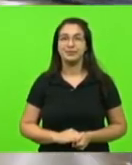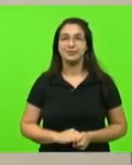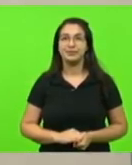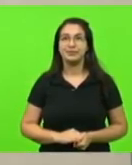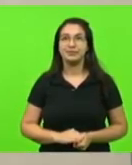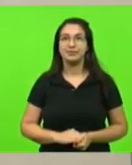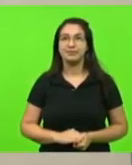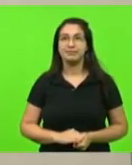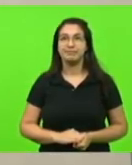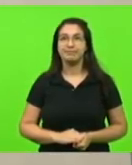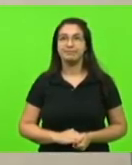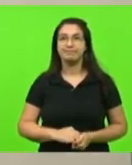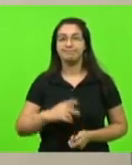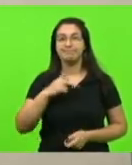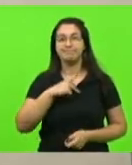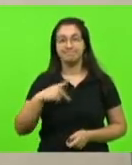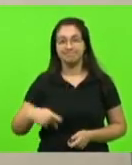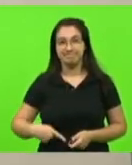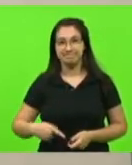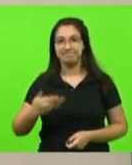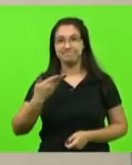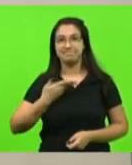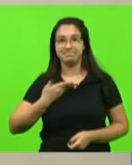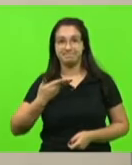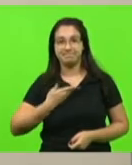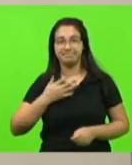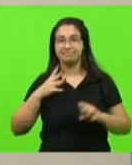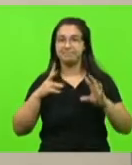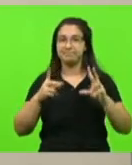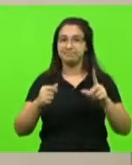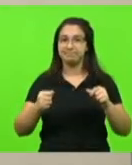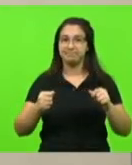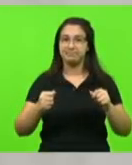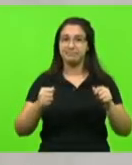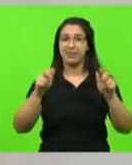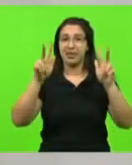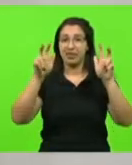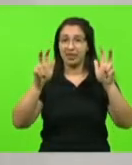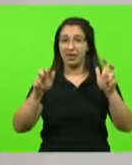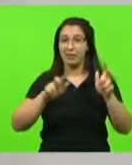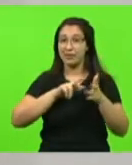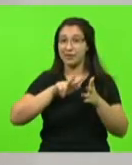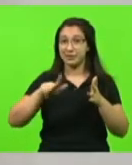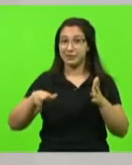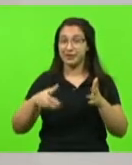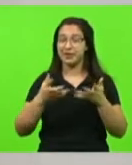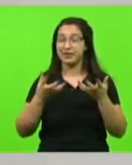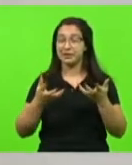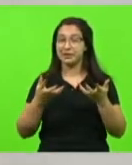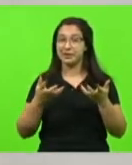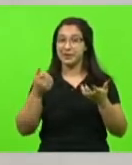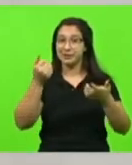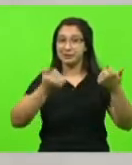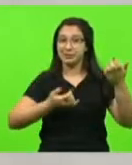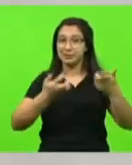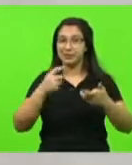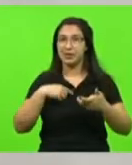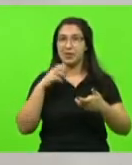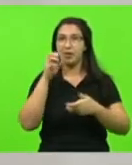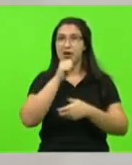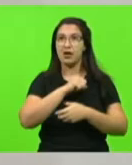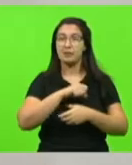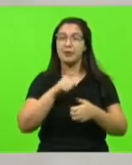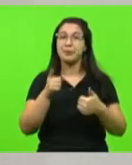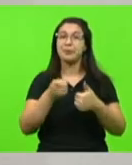Senhor presidente, meus queridos colegas, eu tenho muitos assuntos para hoje, então eu vou procurar ser breve em cada um deles. o